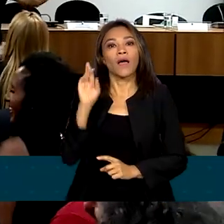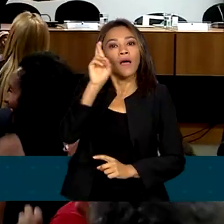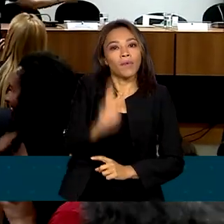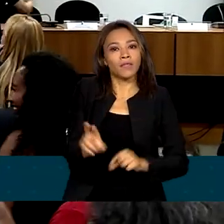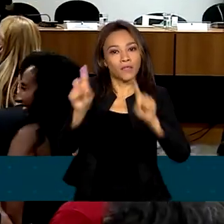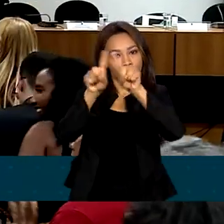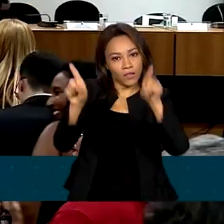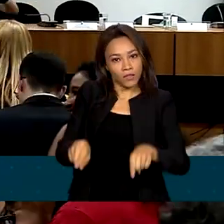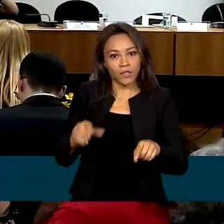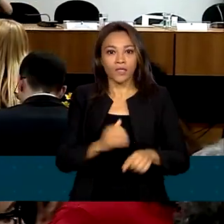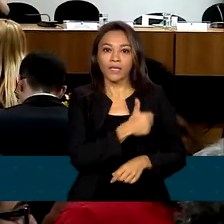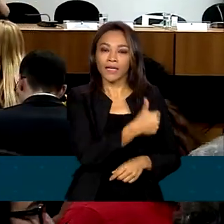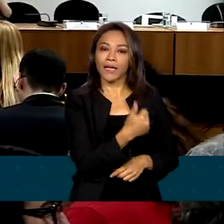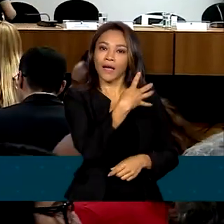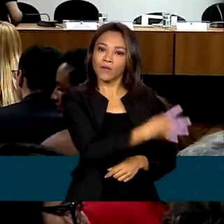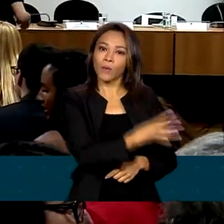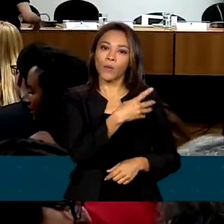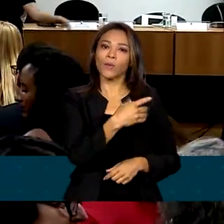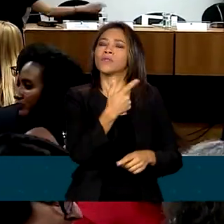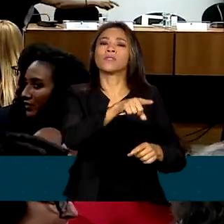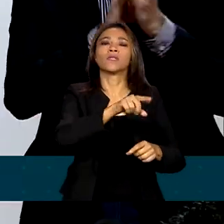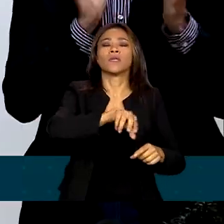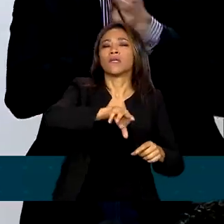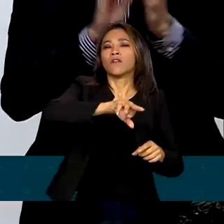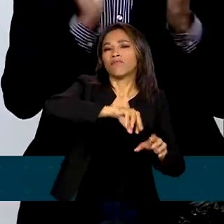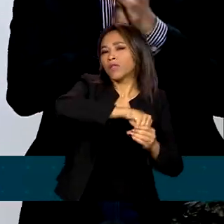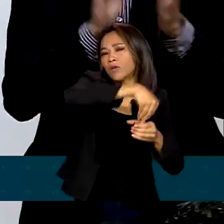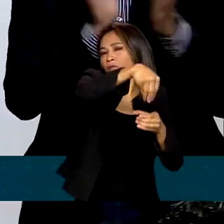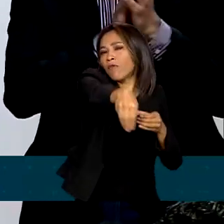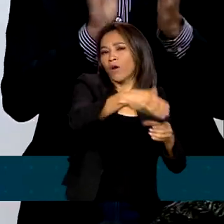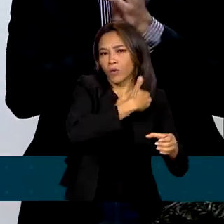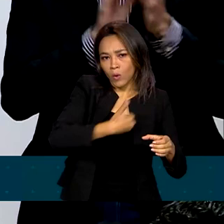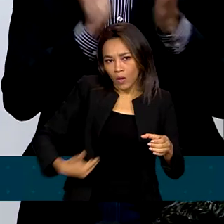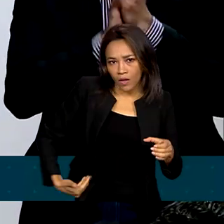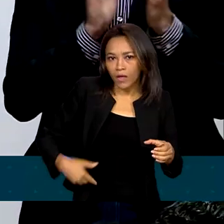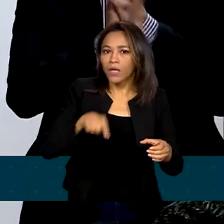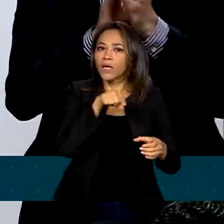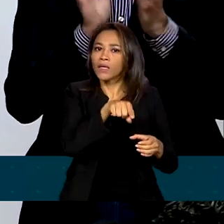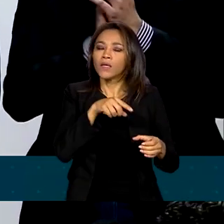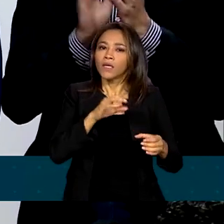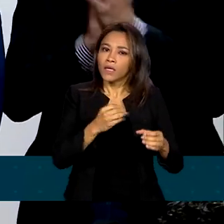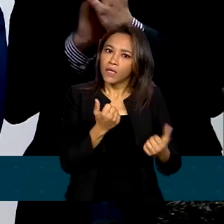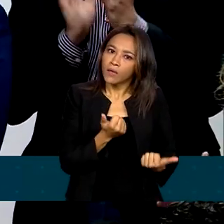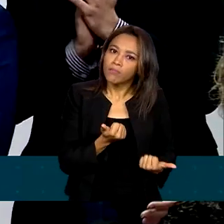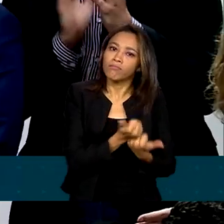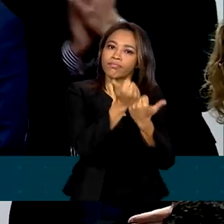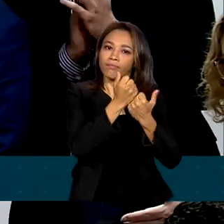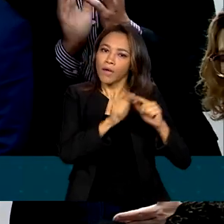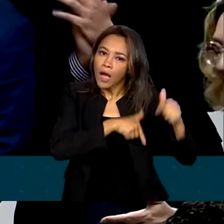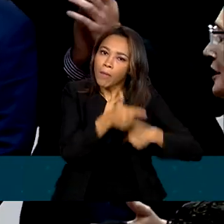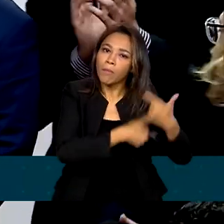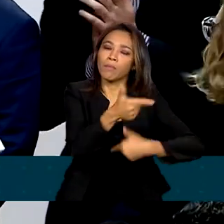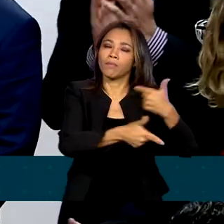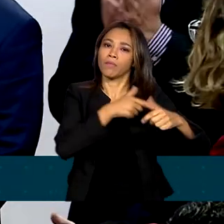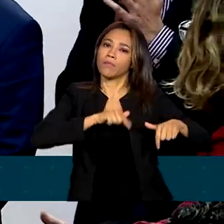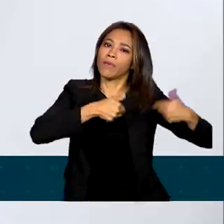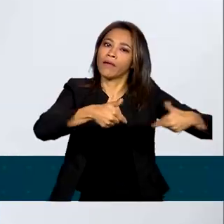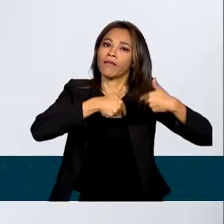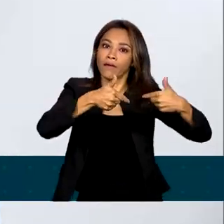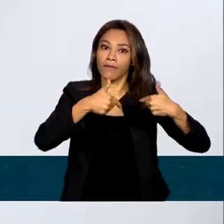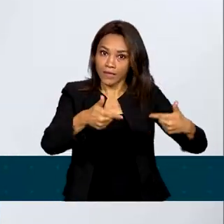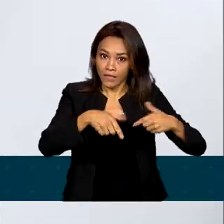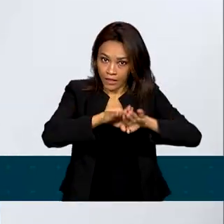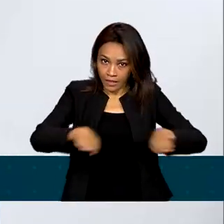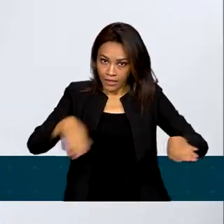e 14 de entidades não governamentais que atuam na promoção e defesa dos direitos de crianças e adolescentes.